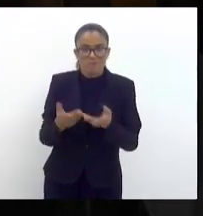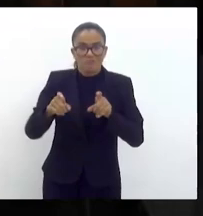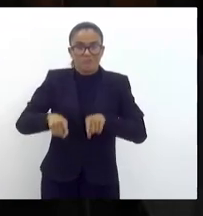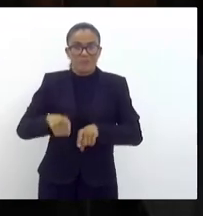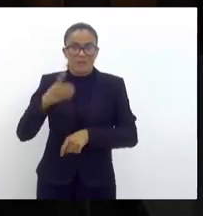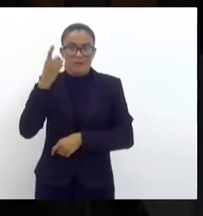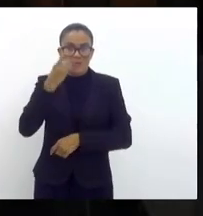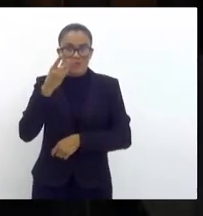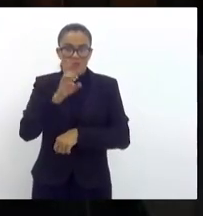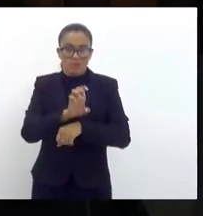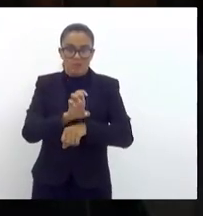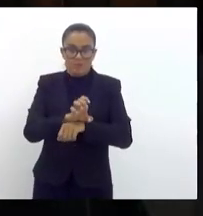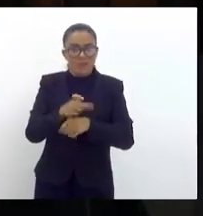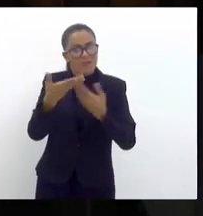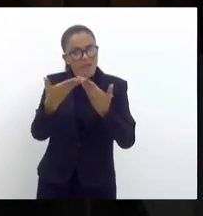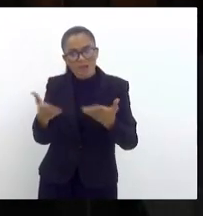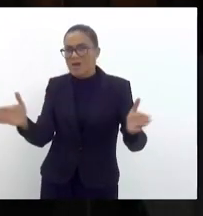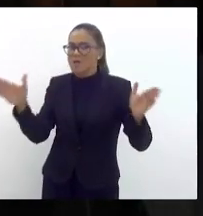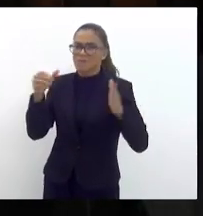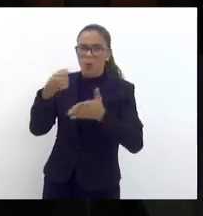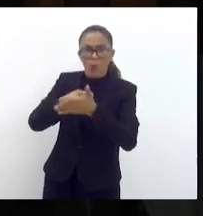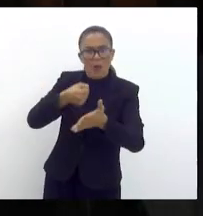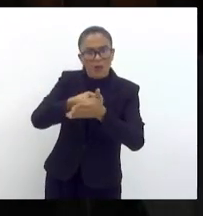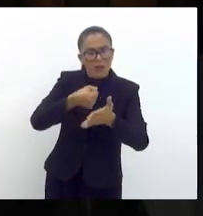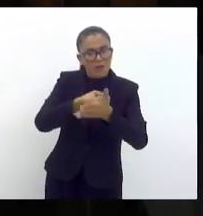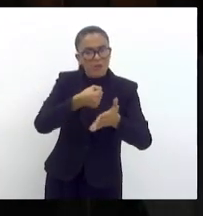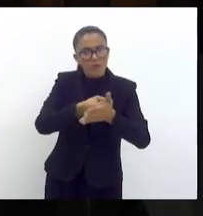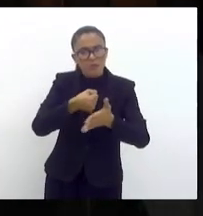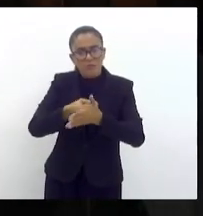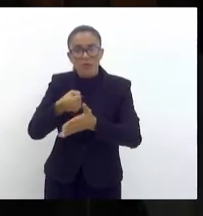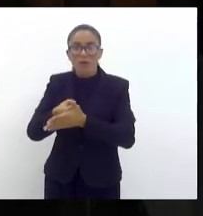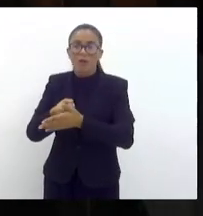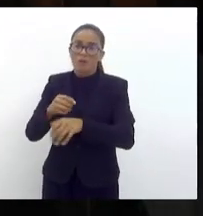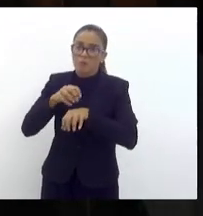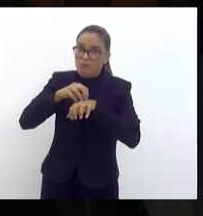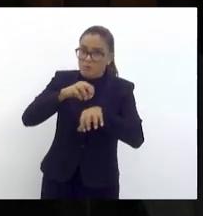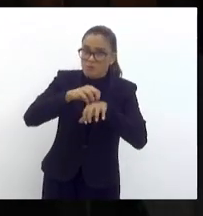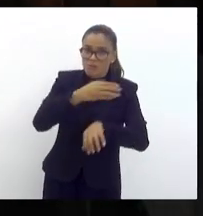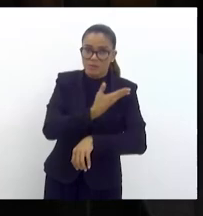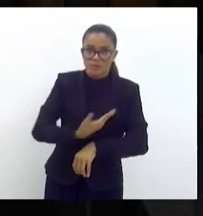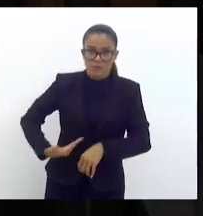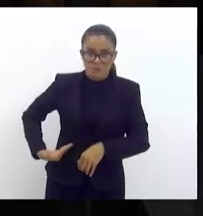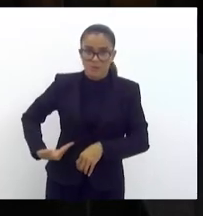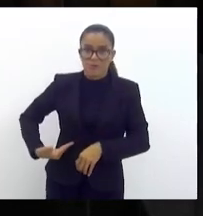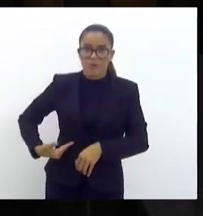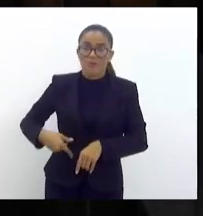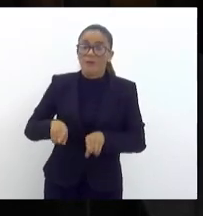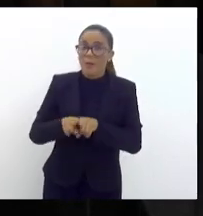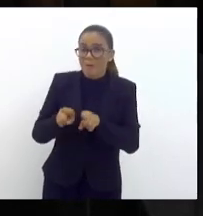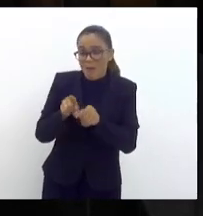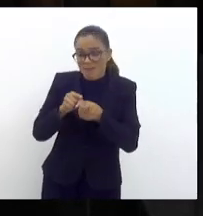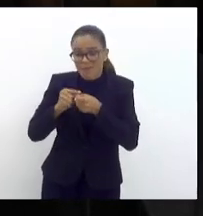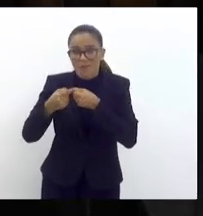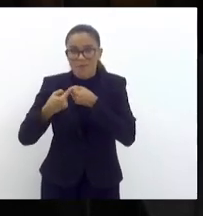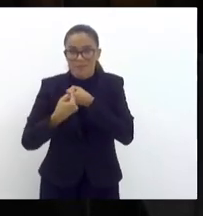ampliamos essa luta para o transporte público intermunicipal,